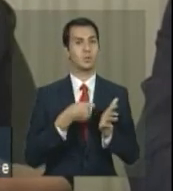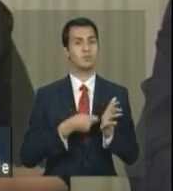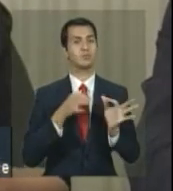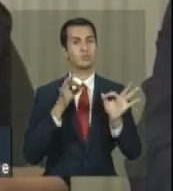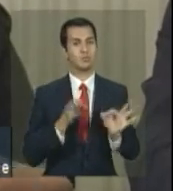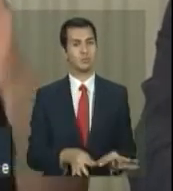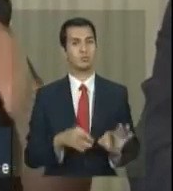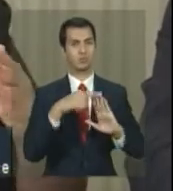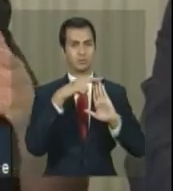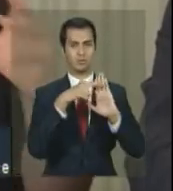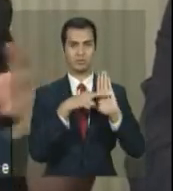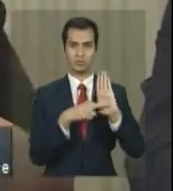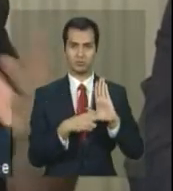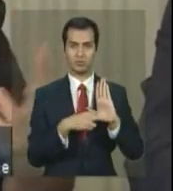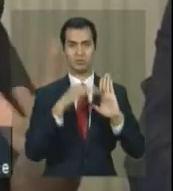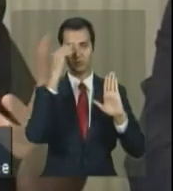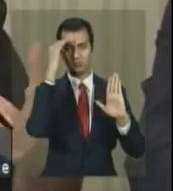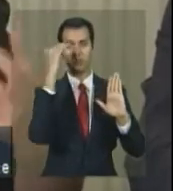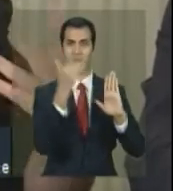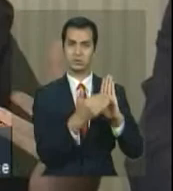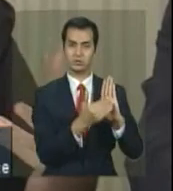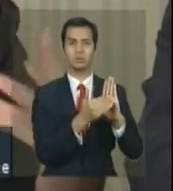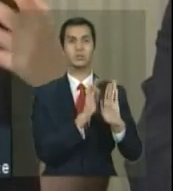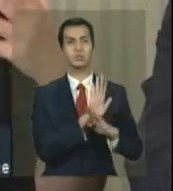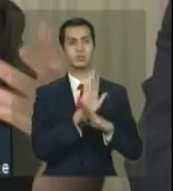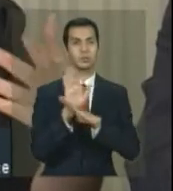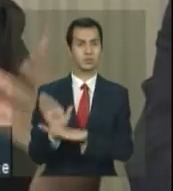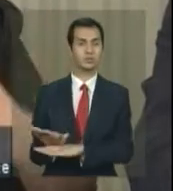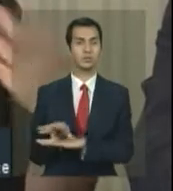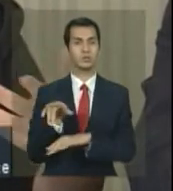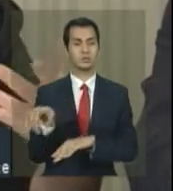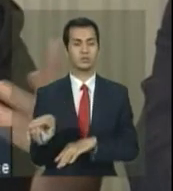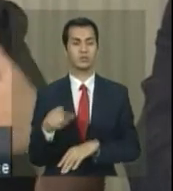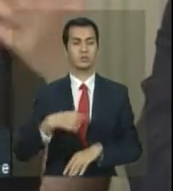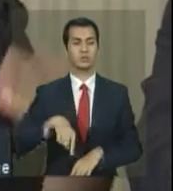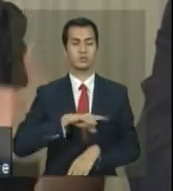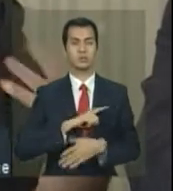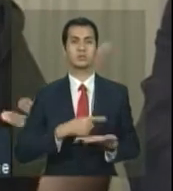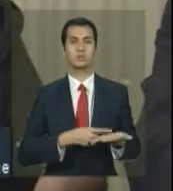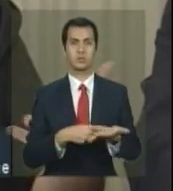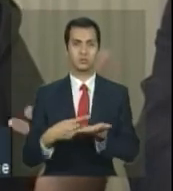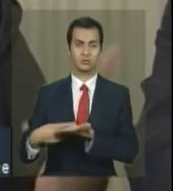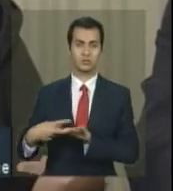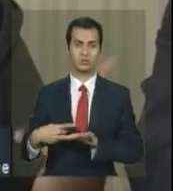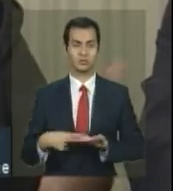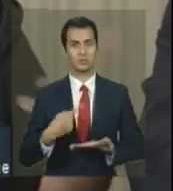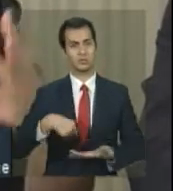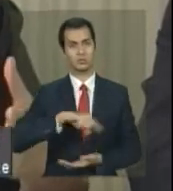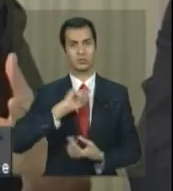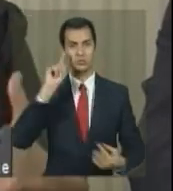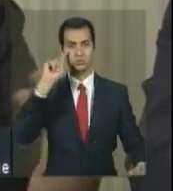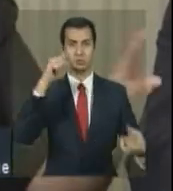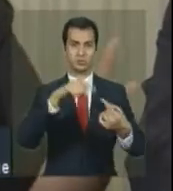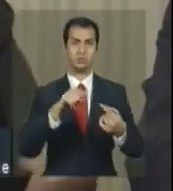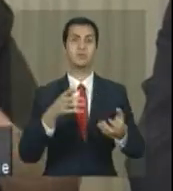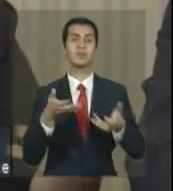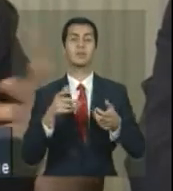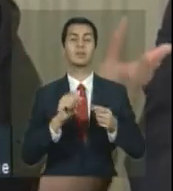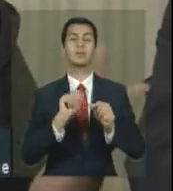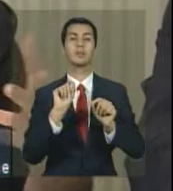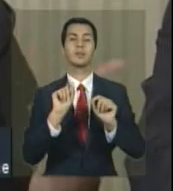conjunto de acordos para que a gente consiga chegar no nosso objetivo, que é